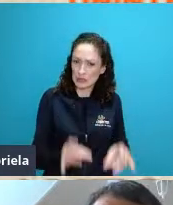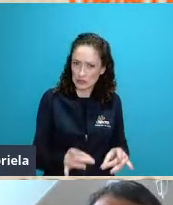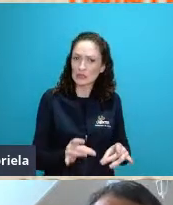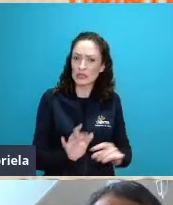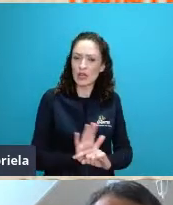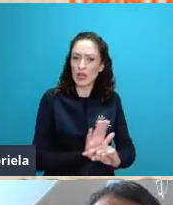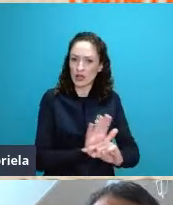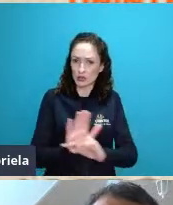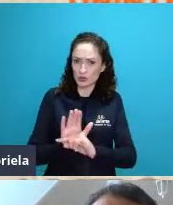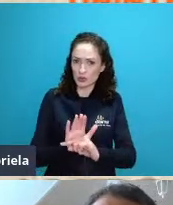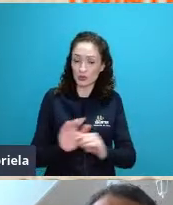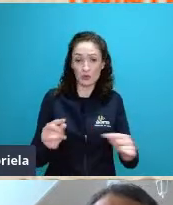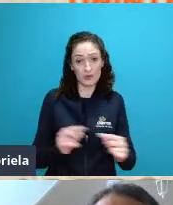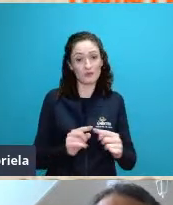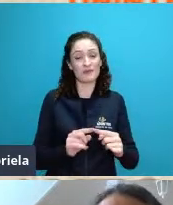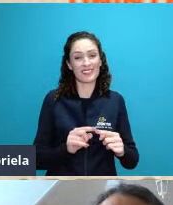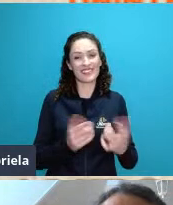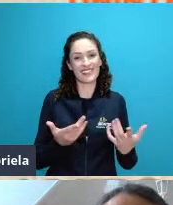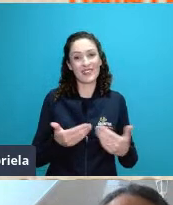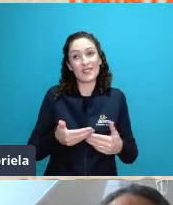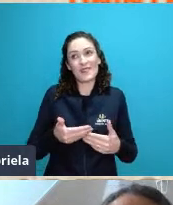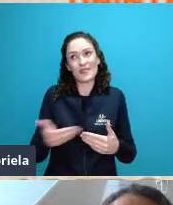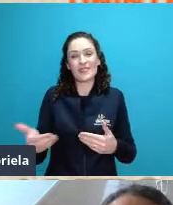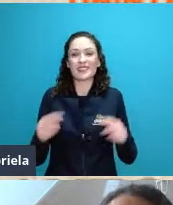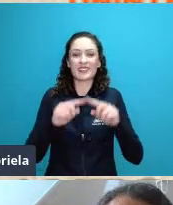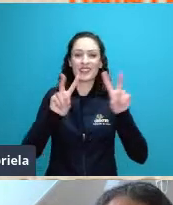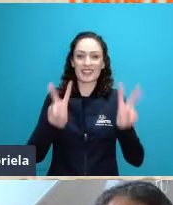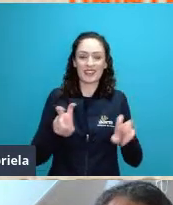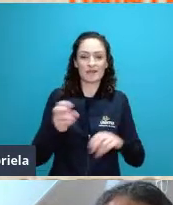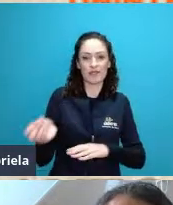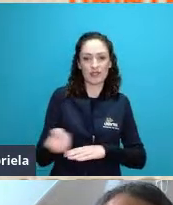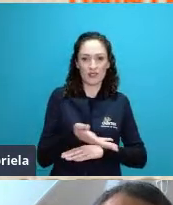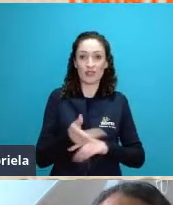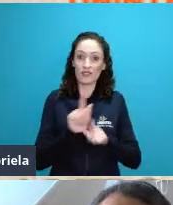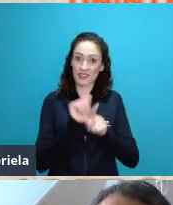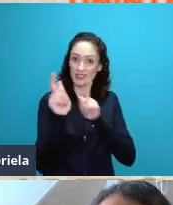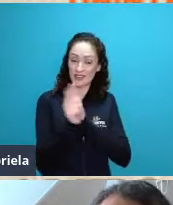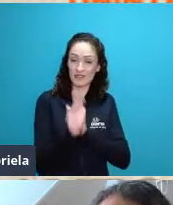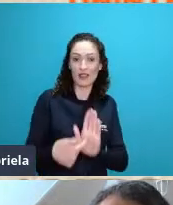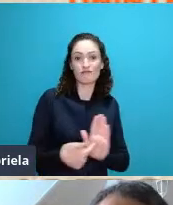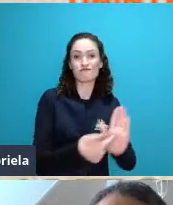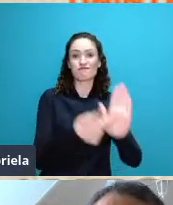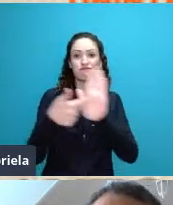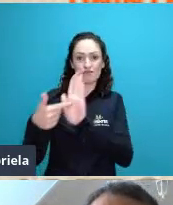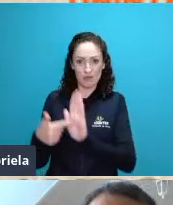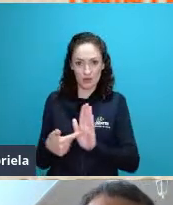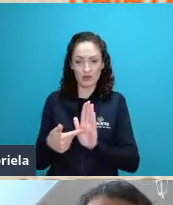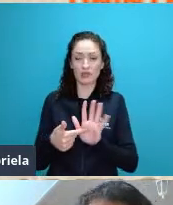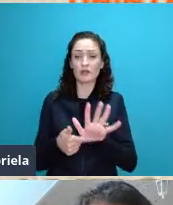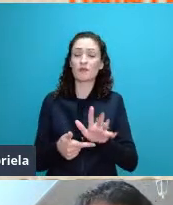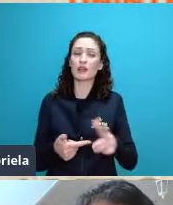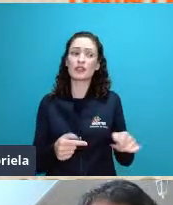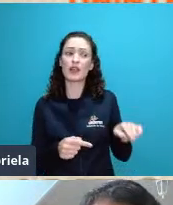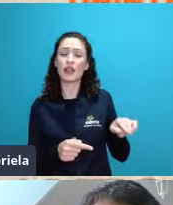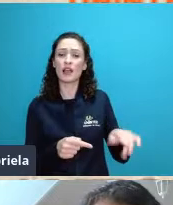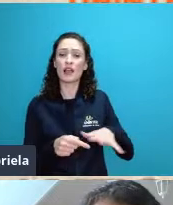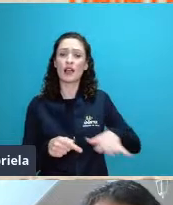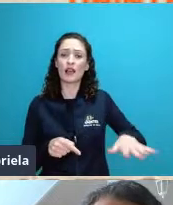geografia que a geografia só conseguiria uma